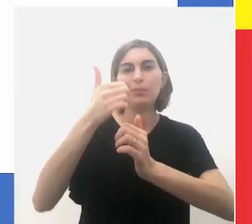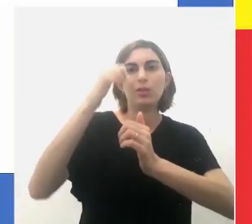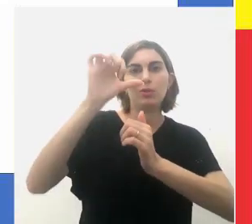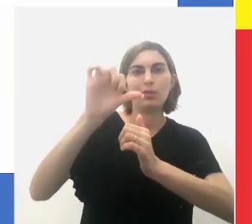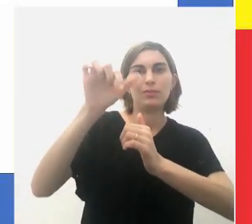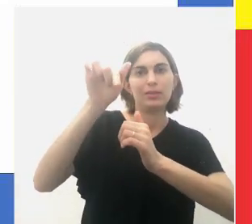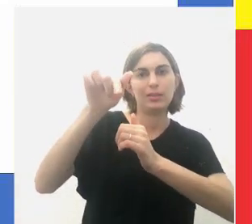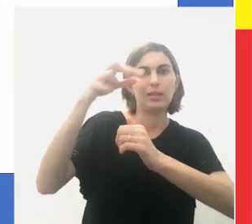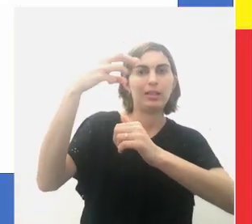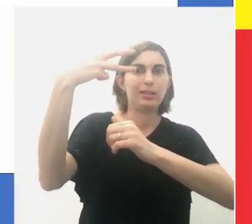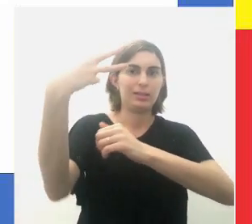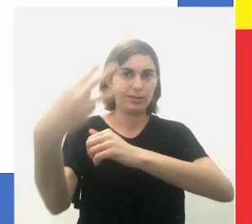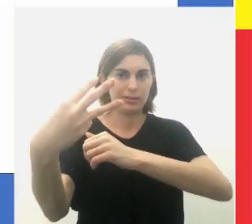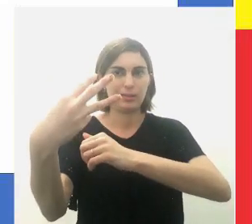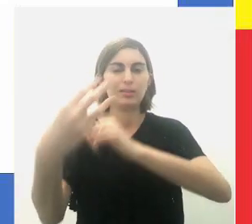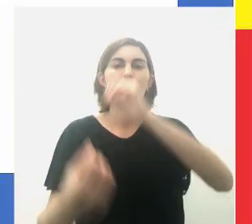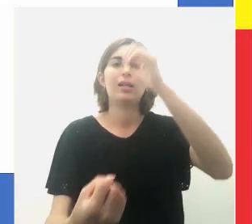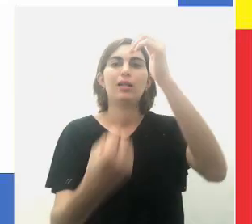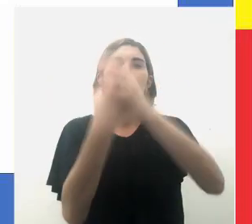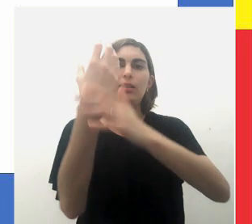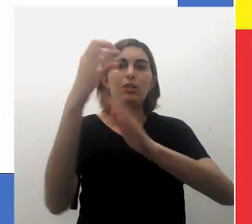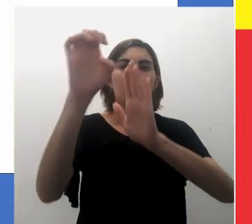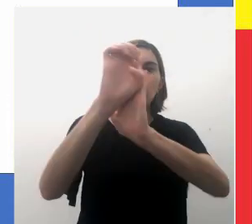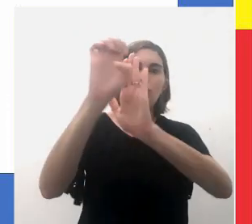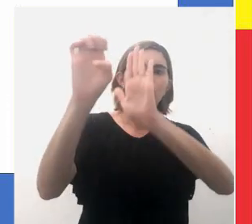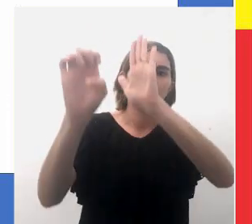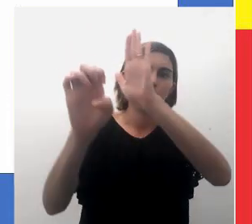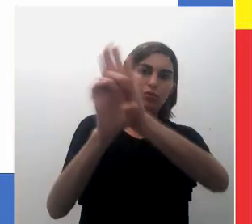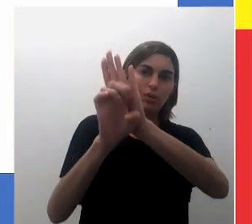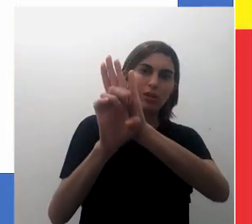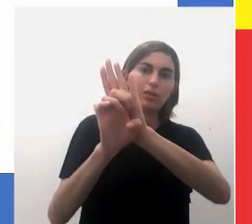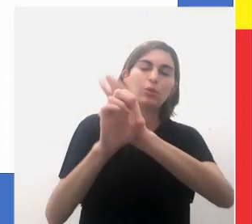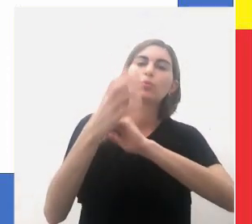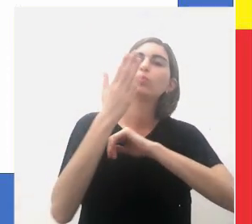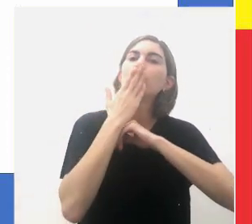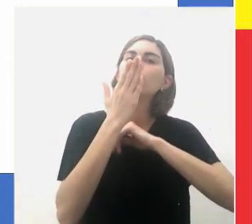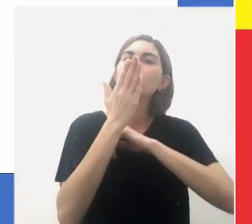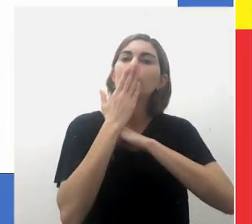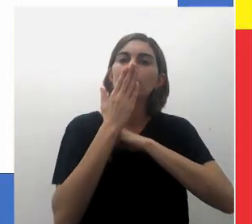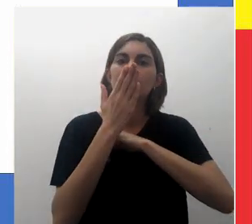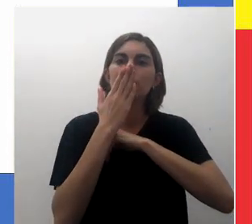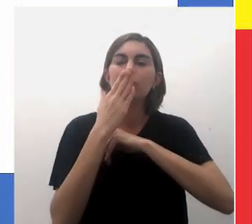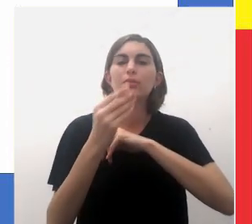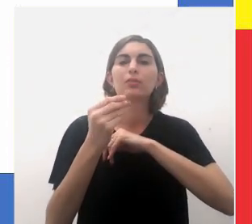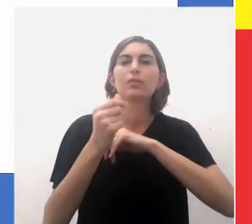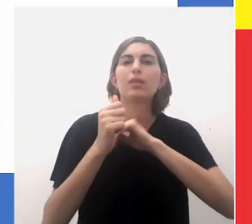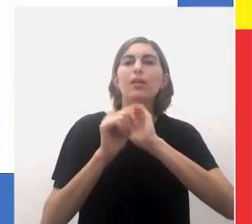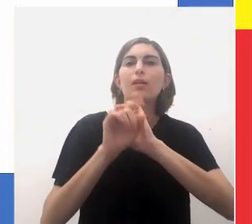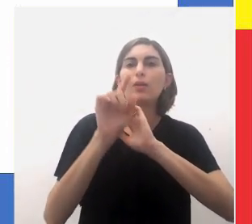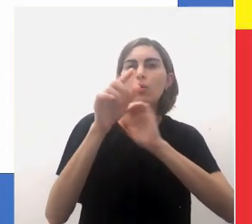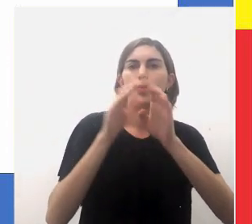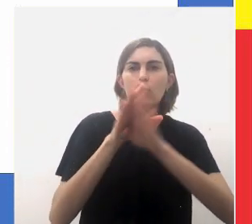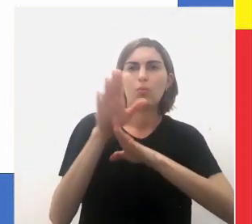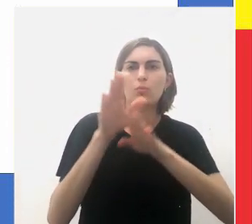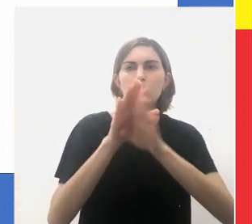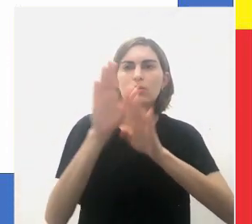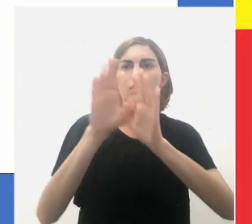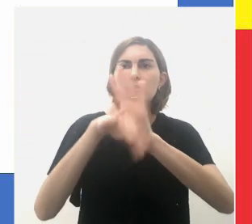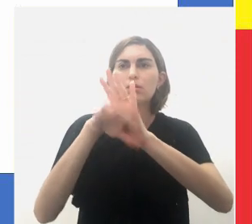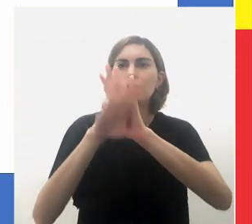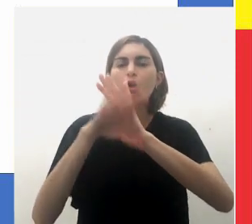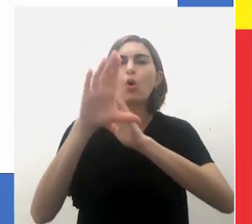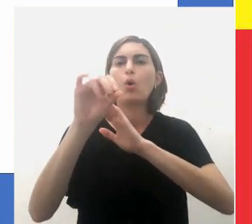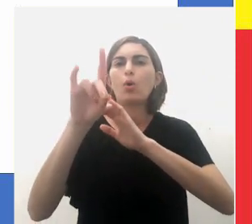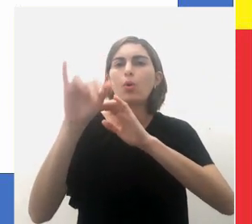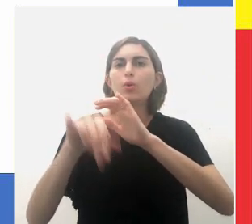Em 1973, vai ser criado o Estatuto do Índio, que segue o conceito do